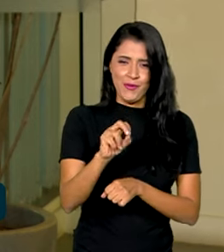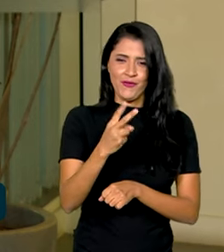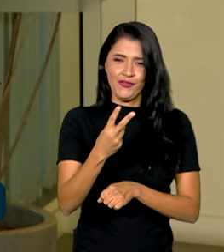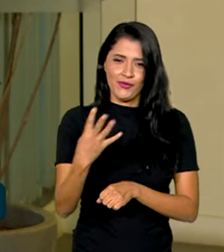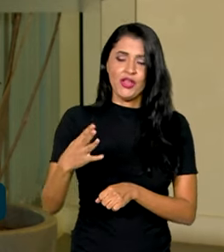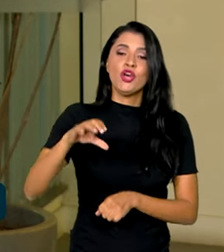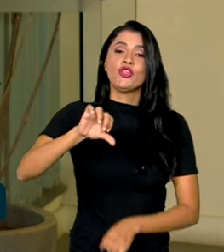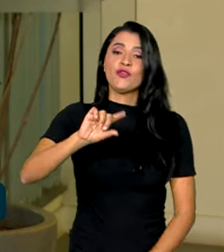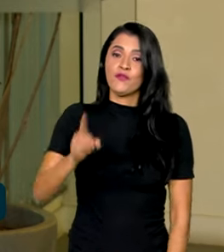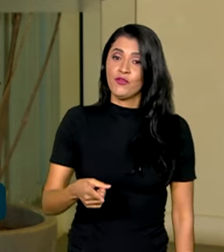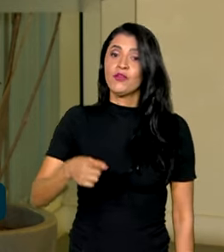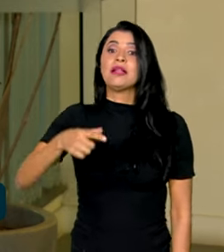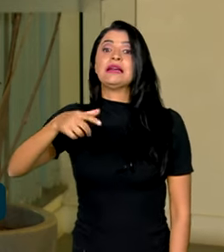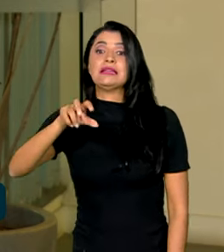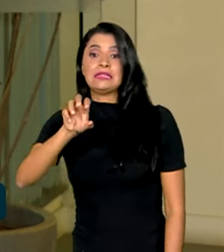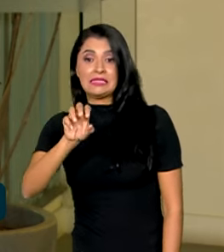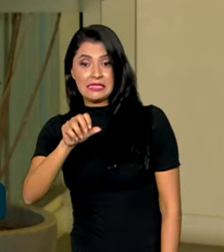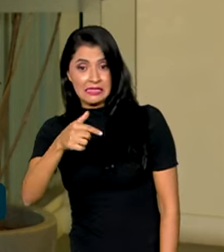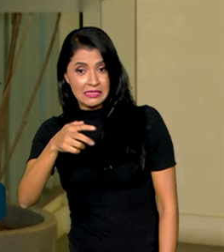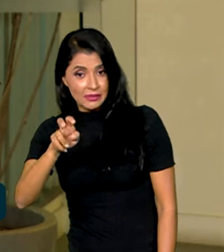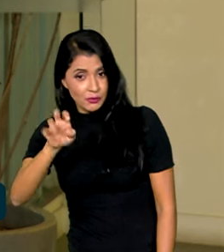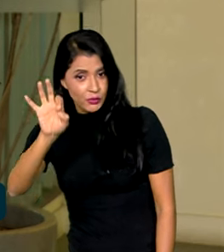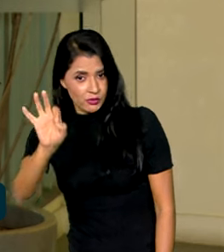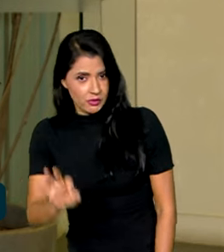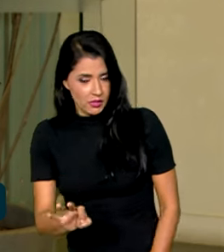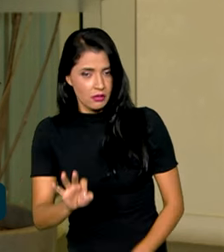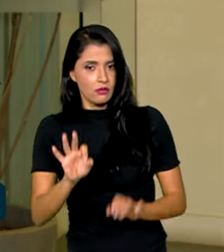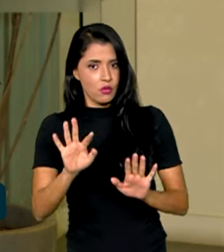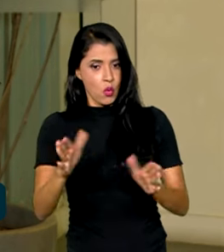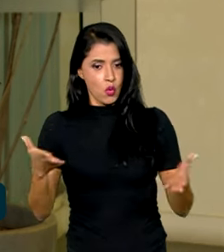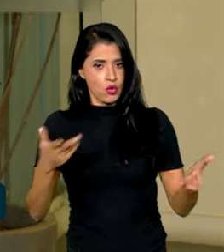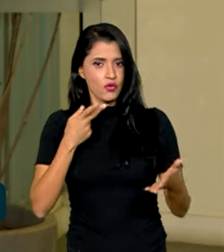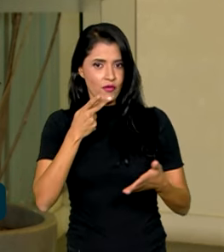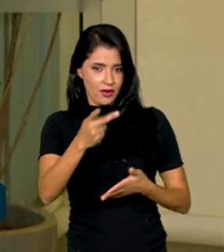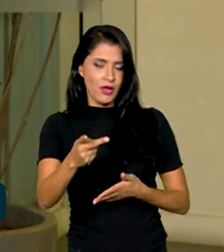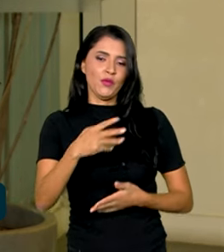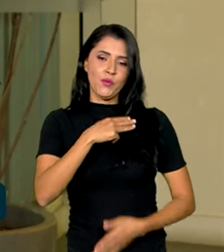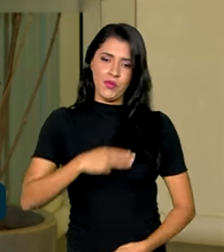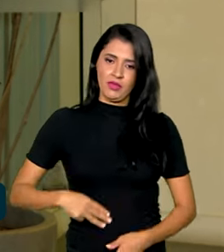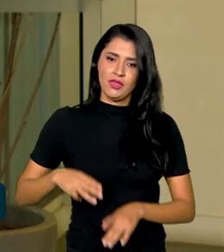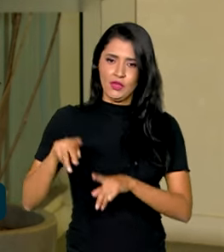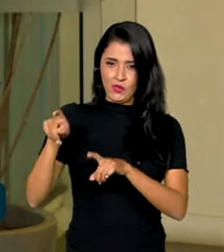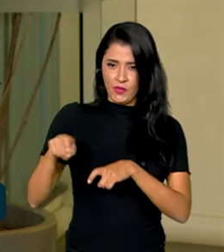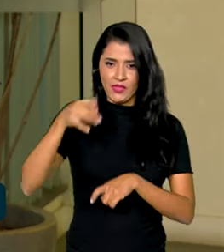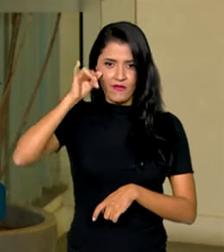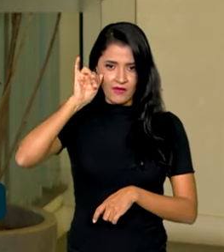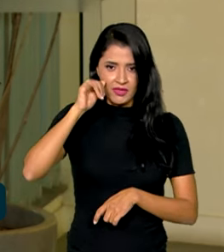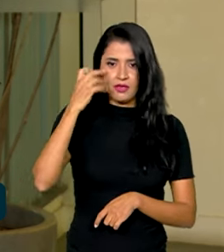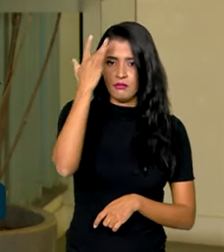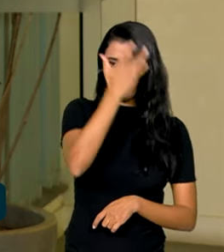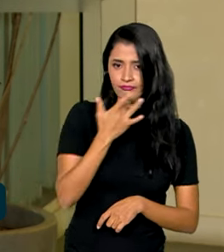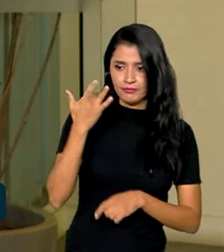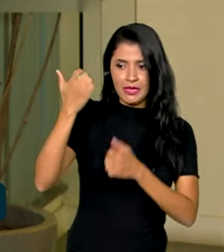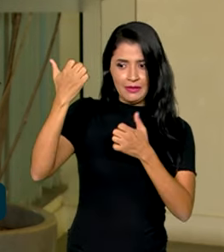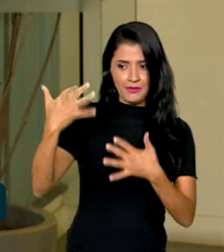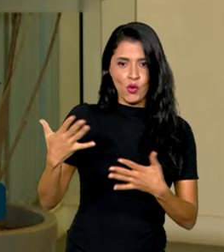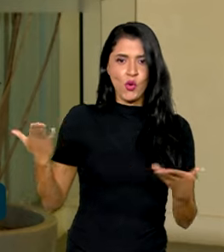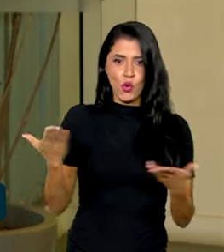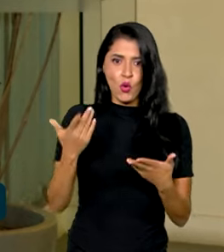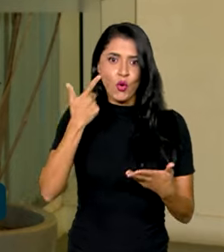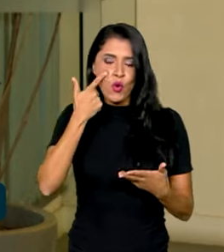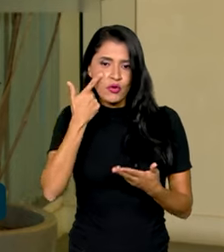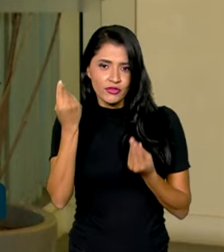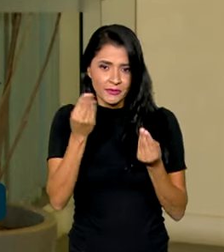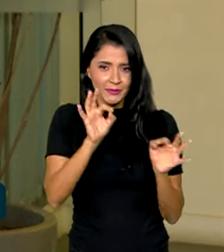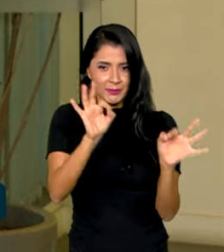,25%. Mas, falando desse corte de hoje, o ministro da Fazenda, Fernando Haddad, comentou esse corte feito hoje pelo Banco